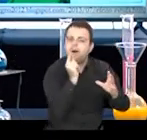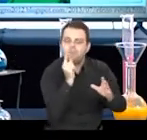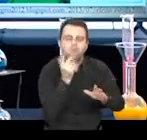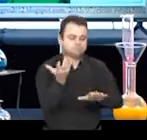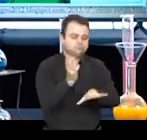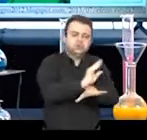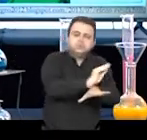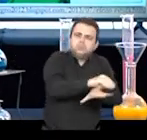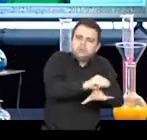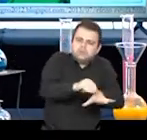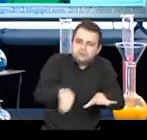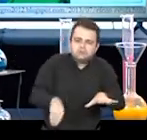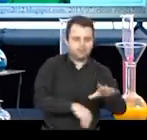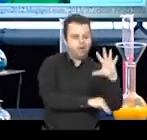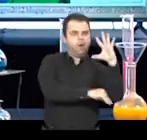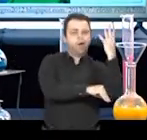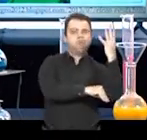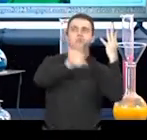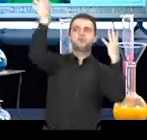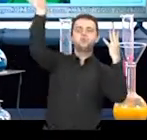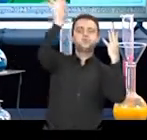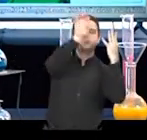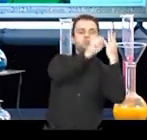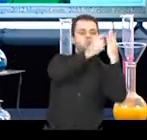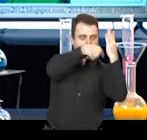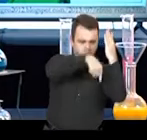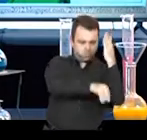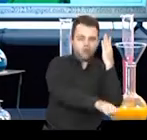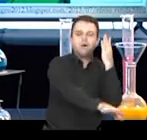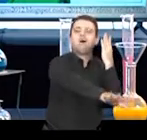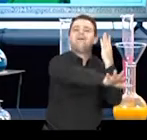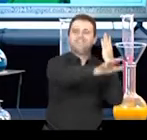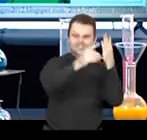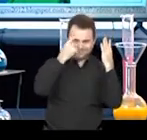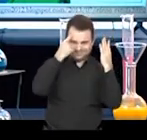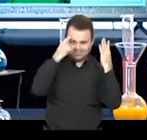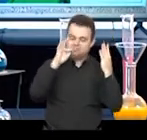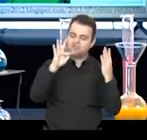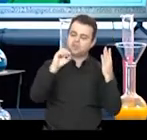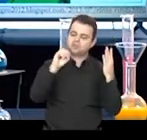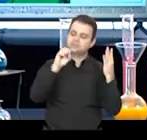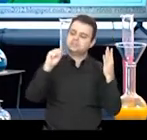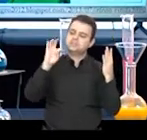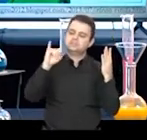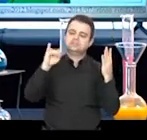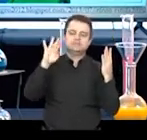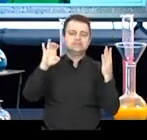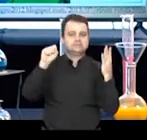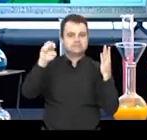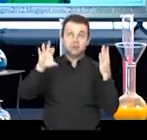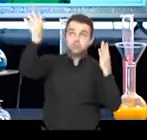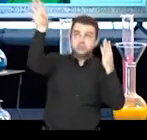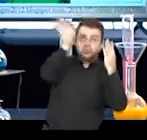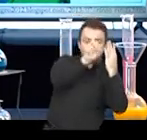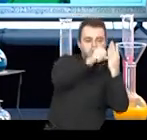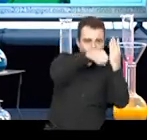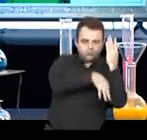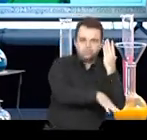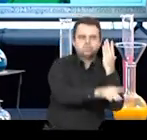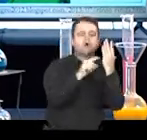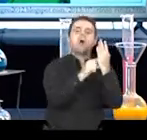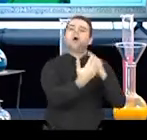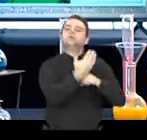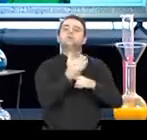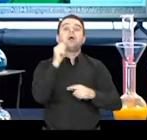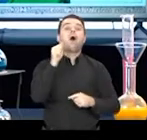carbônico, vão fazer com que ocorra a fotossíntese. A fotossíntese é um processo muito importante para a produção